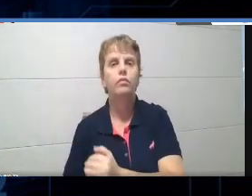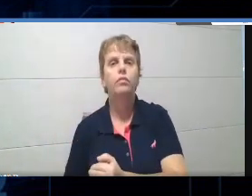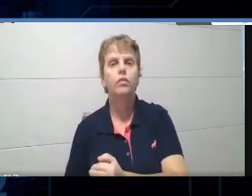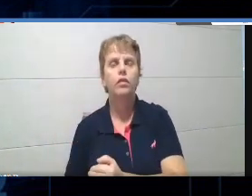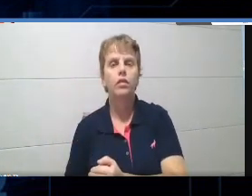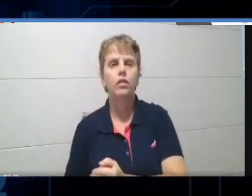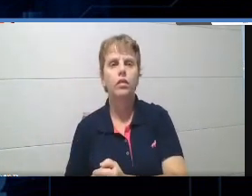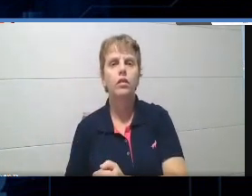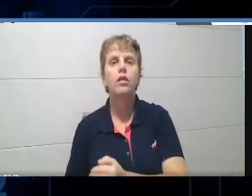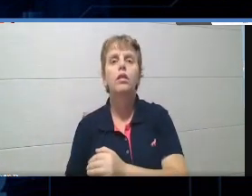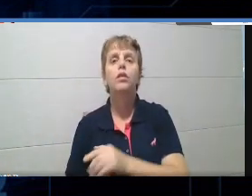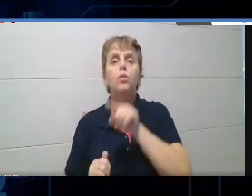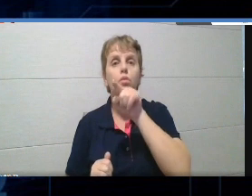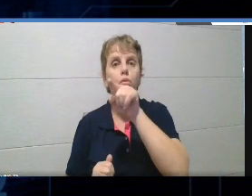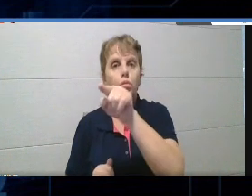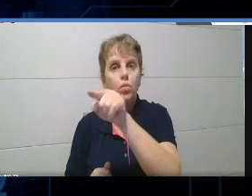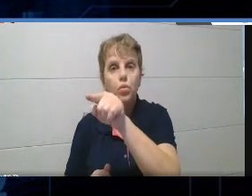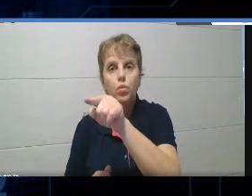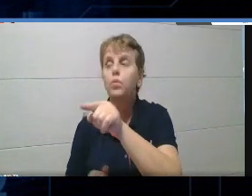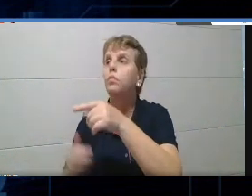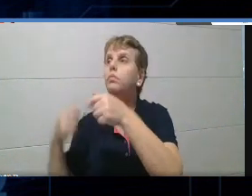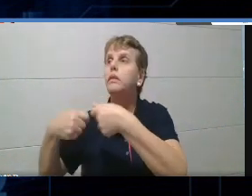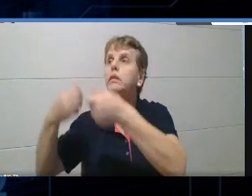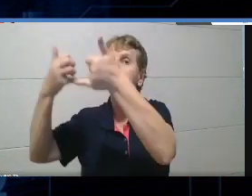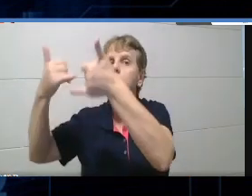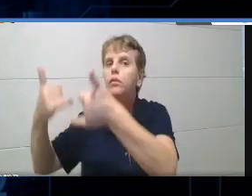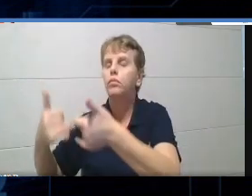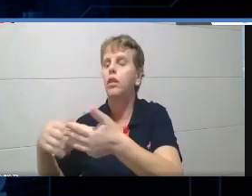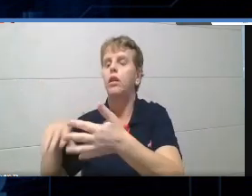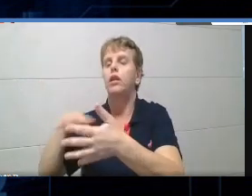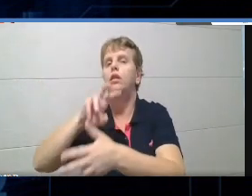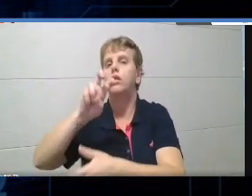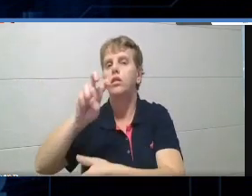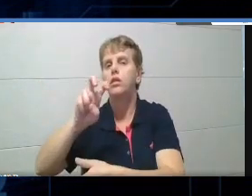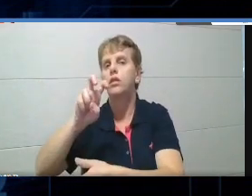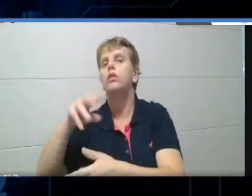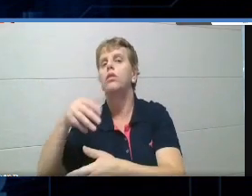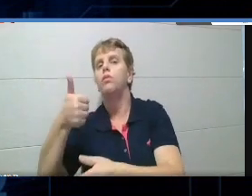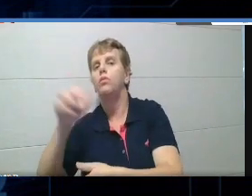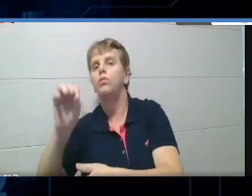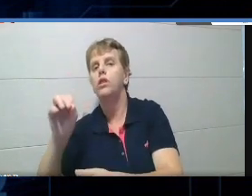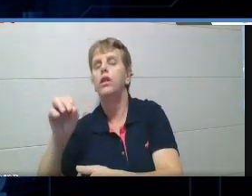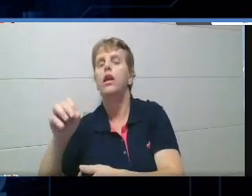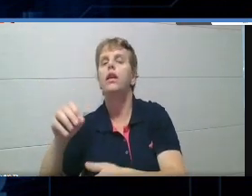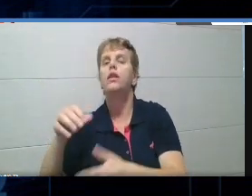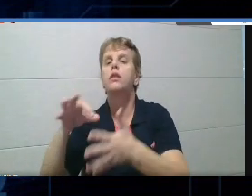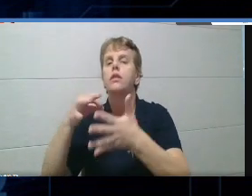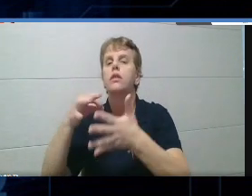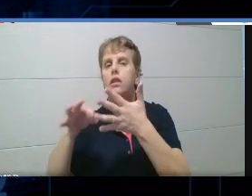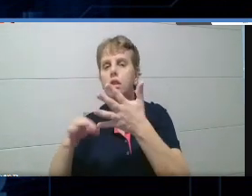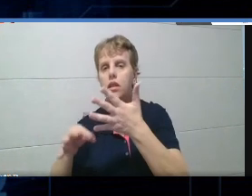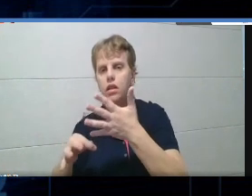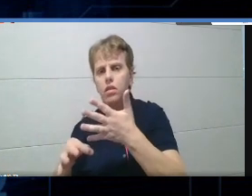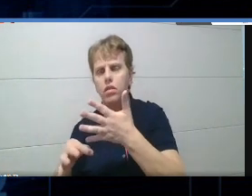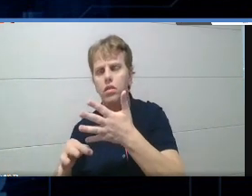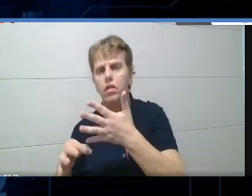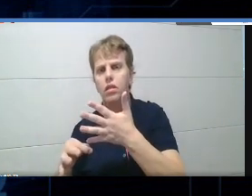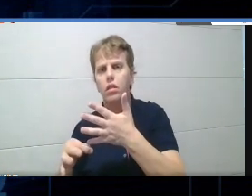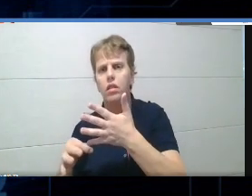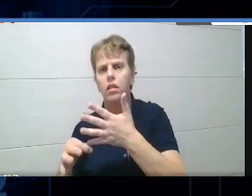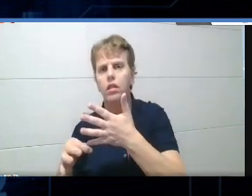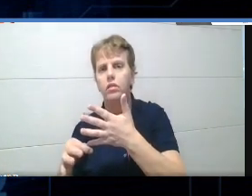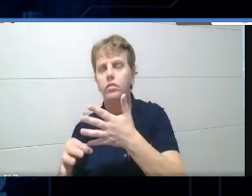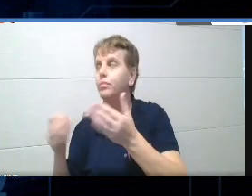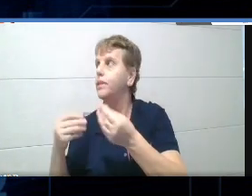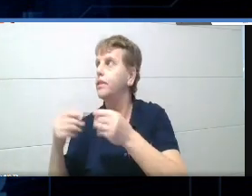você explique utilizando de 5 a 10 linhas, por que, deixa eu aumentar aqui, veja se, opa, não deu certo o meu aumentado aqui,